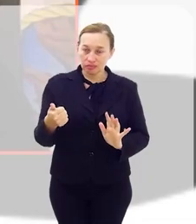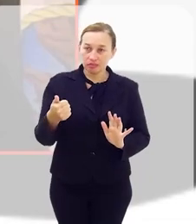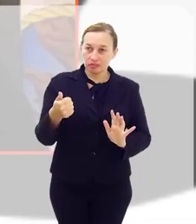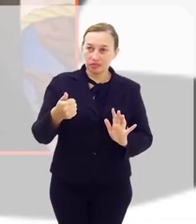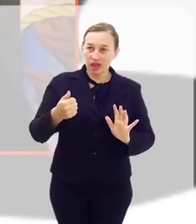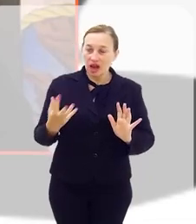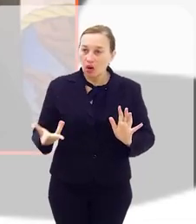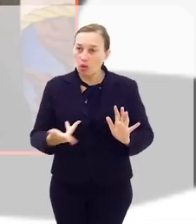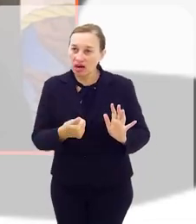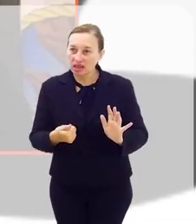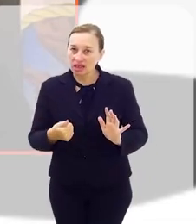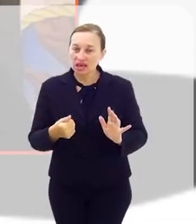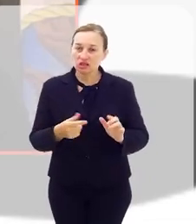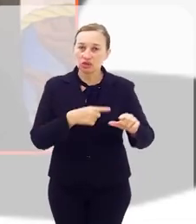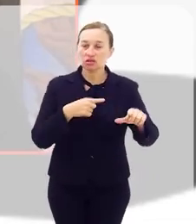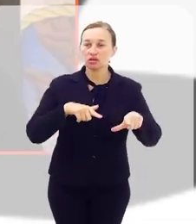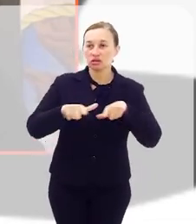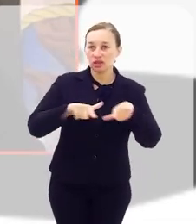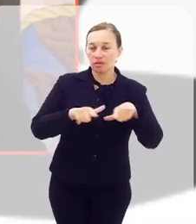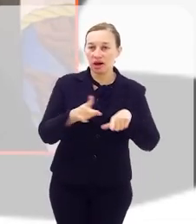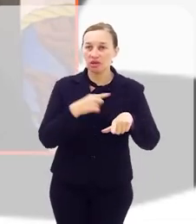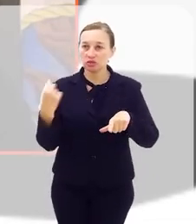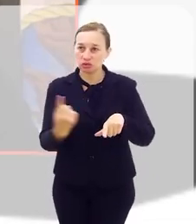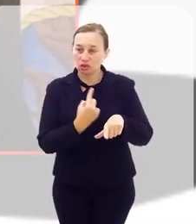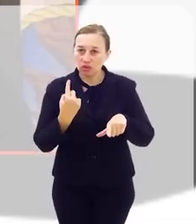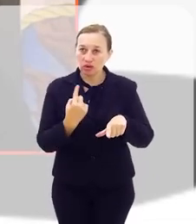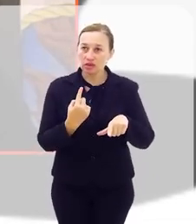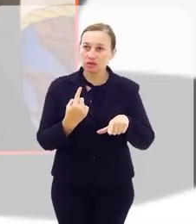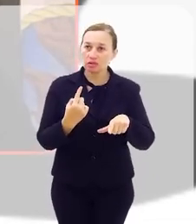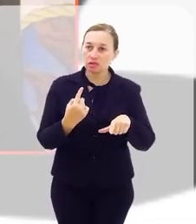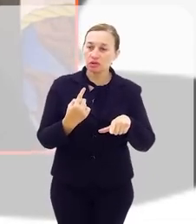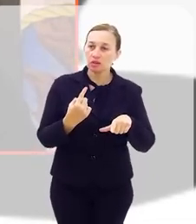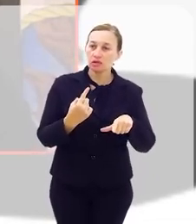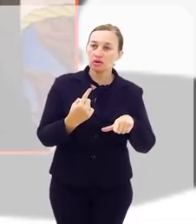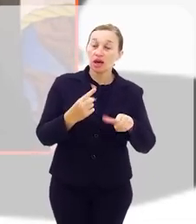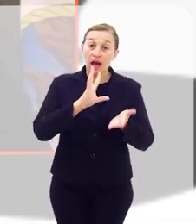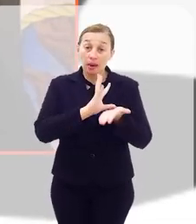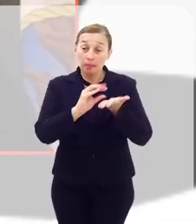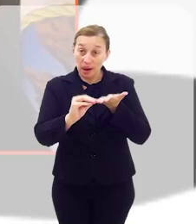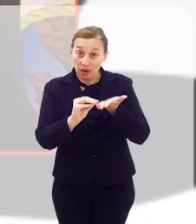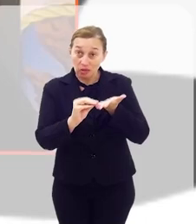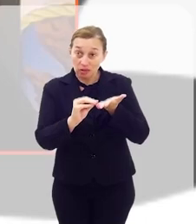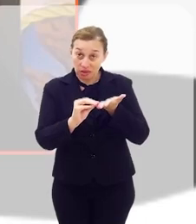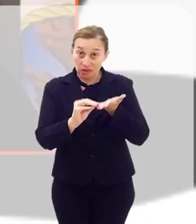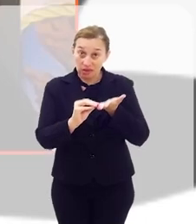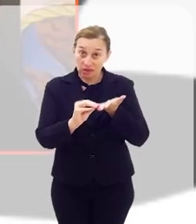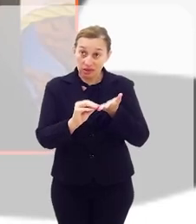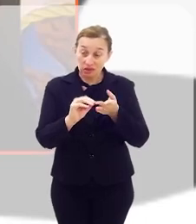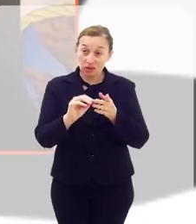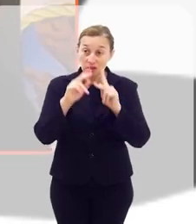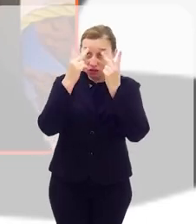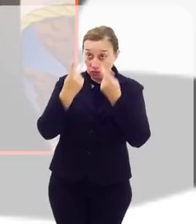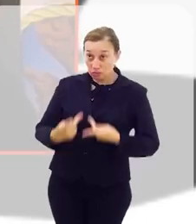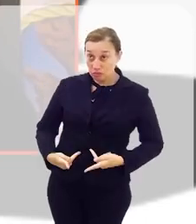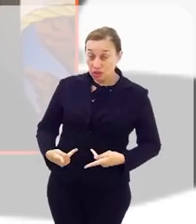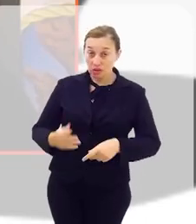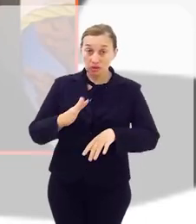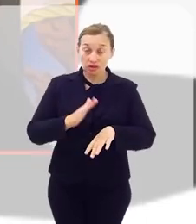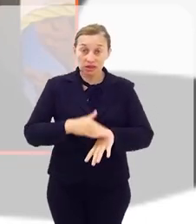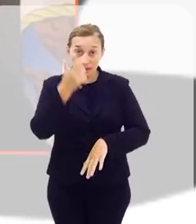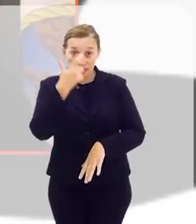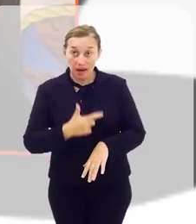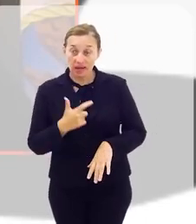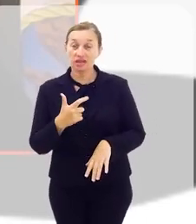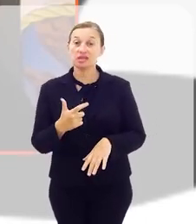trazer essa credibilidade através das nossas ações, atualizando a nossa pauta de humanização nesse nosso